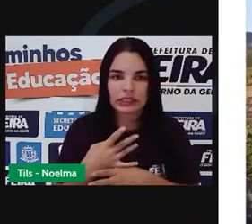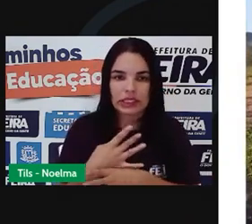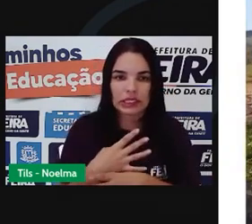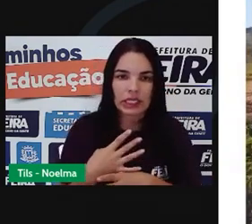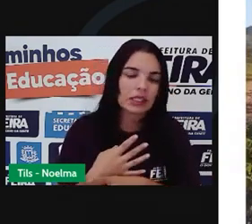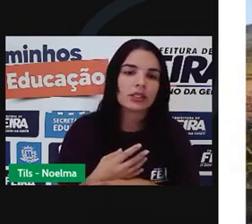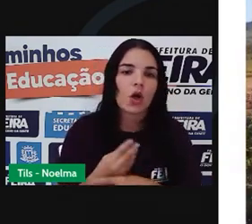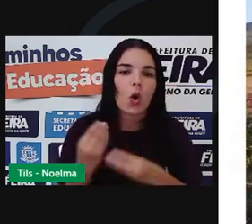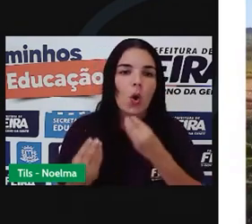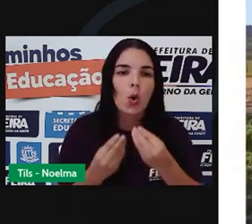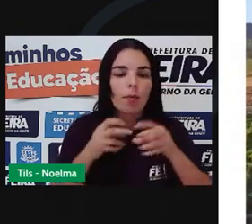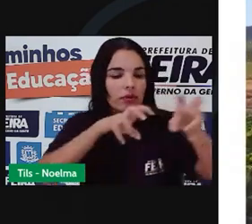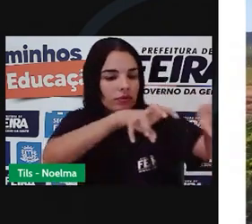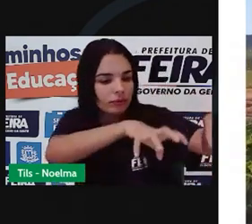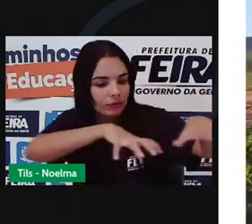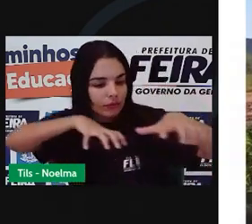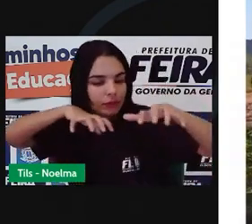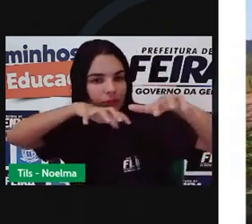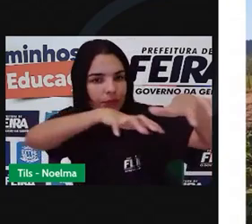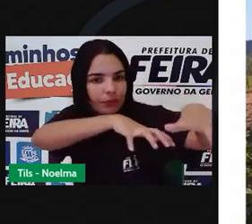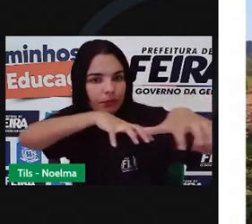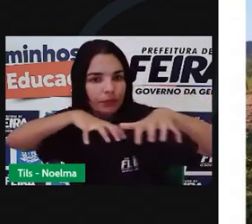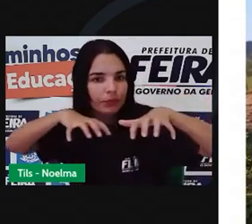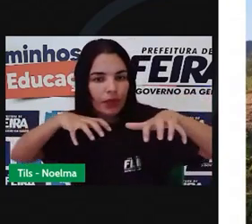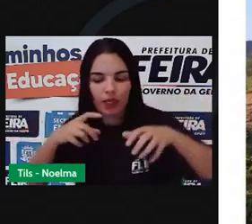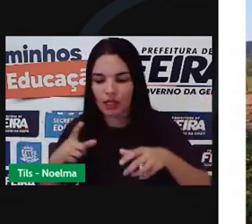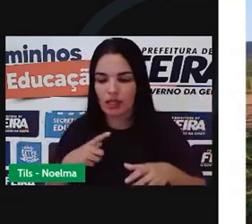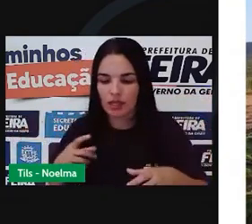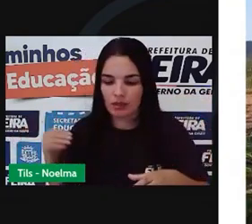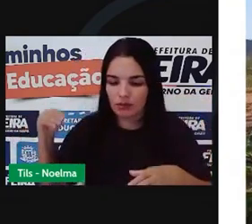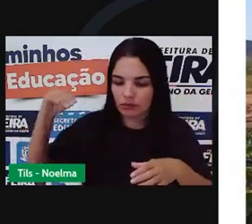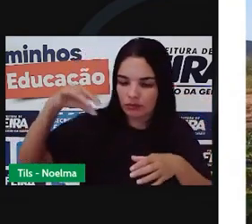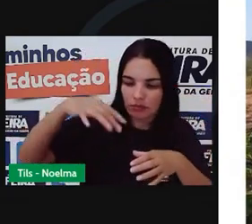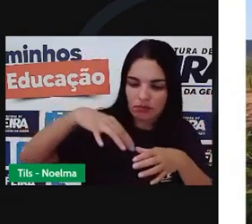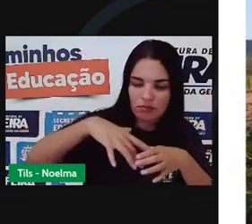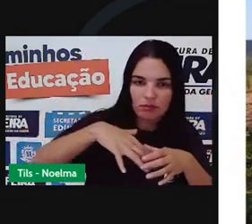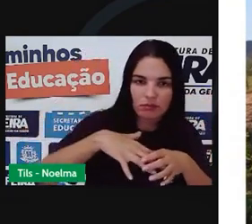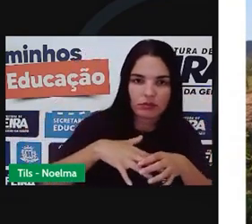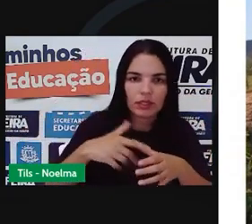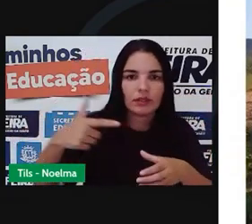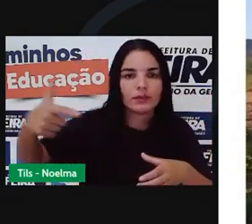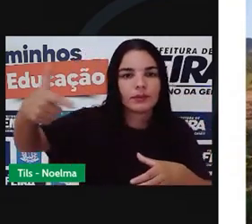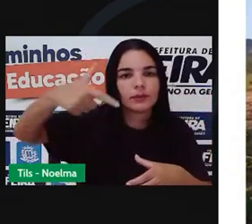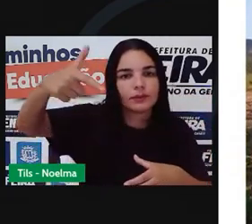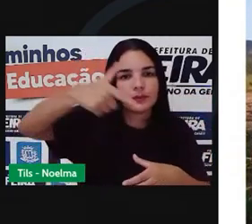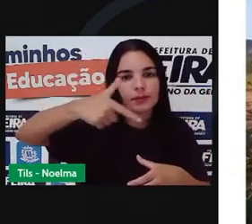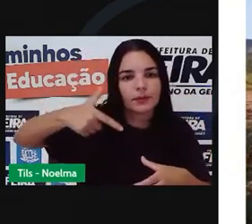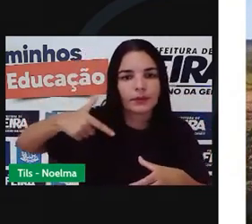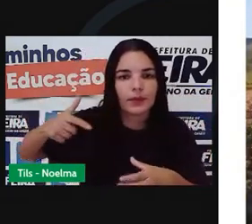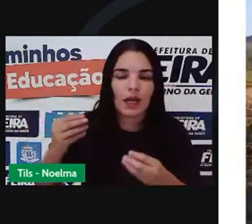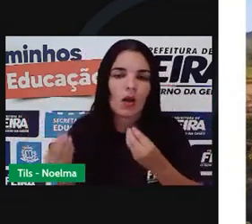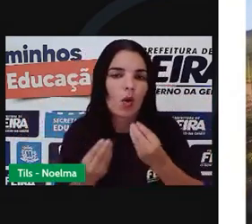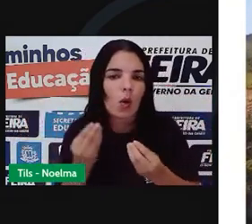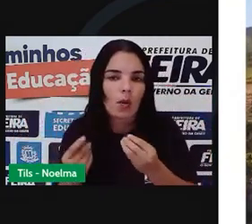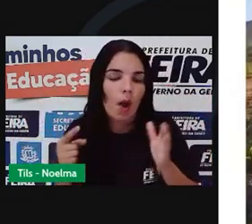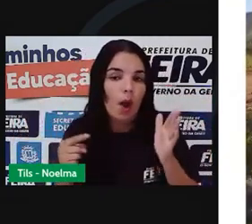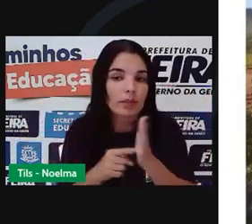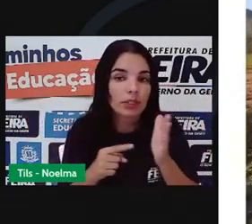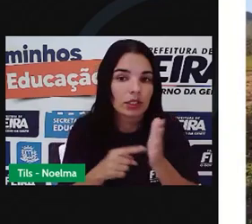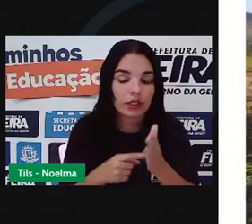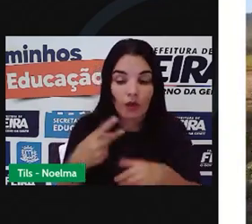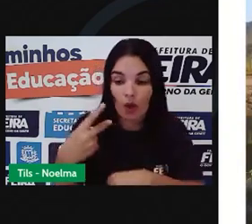aração, adubação, plantio e irrigação. O objetivo dessa vídeo aula é que, mesmo distante